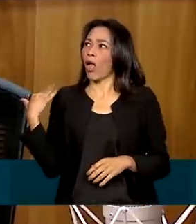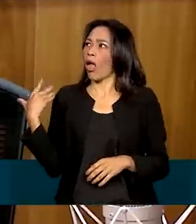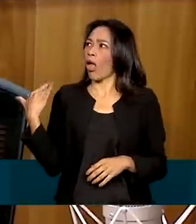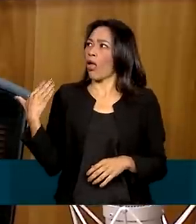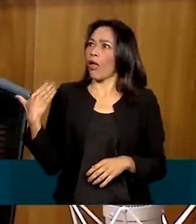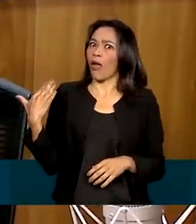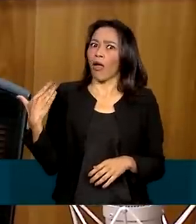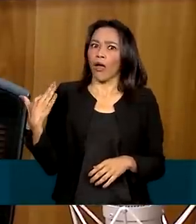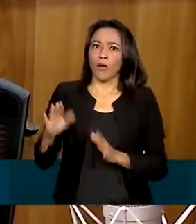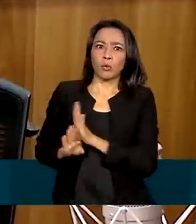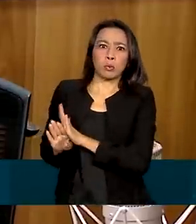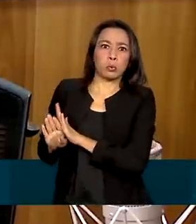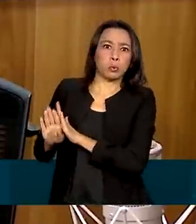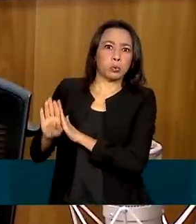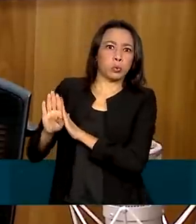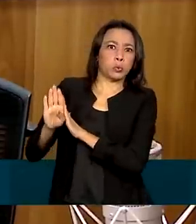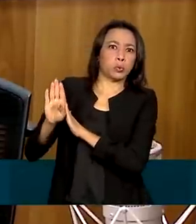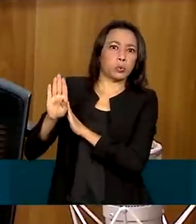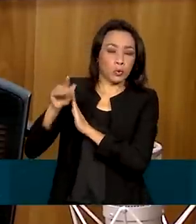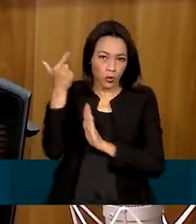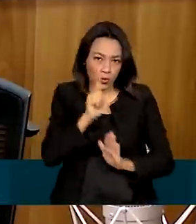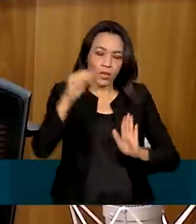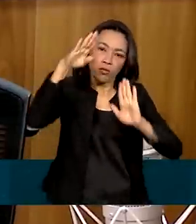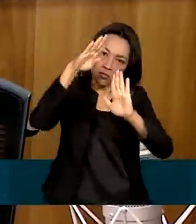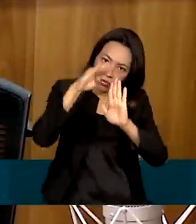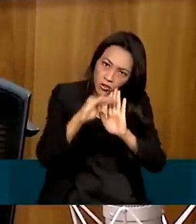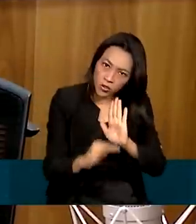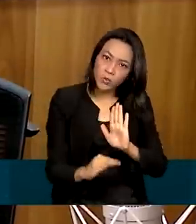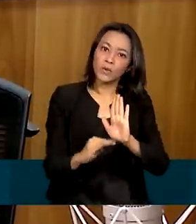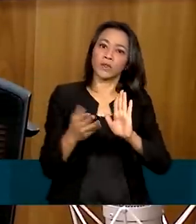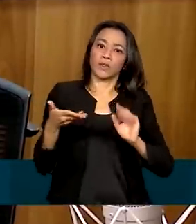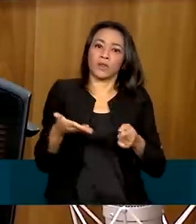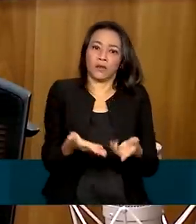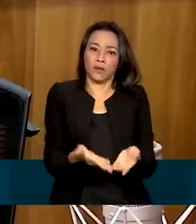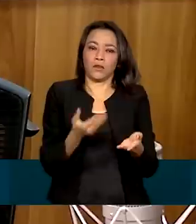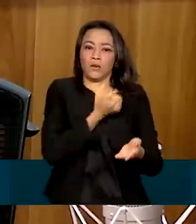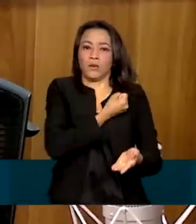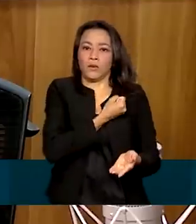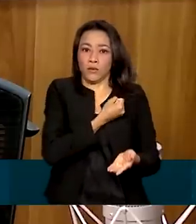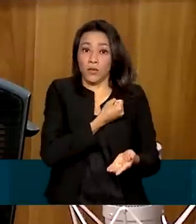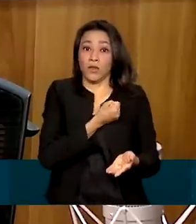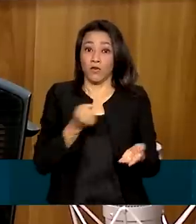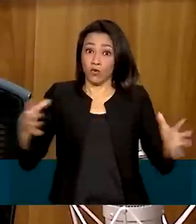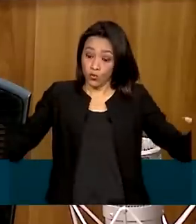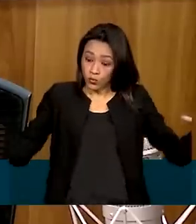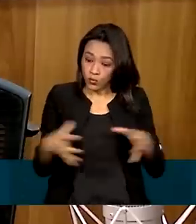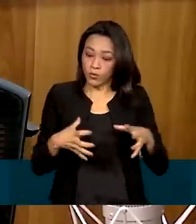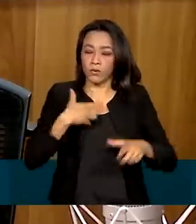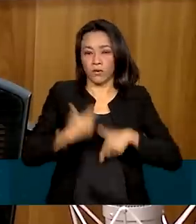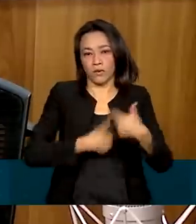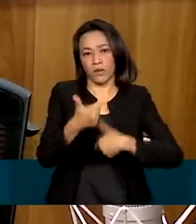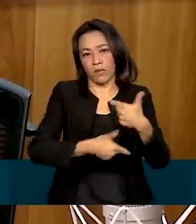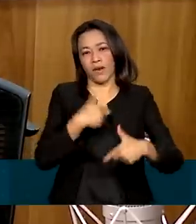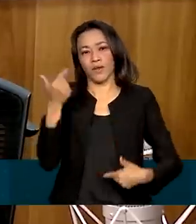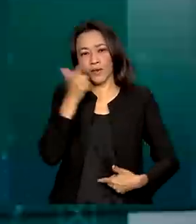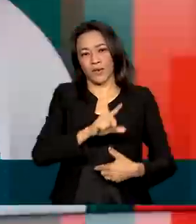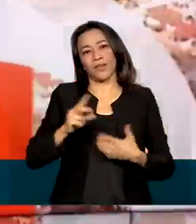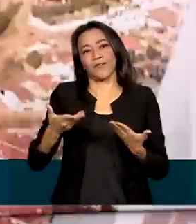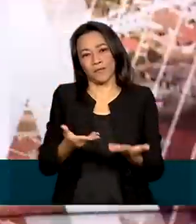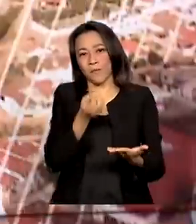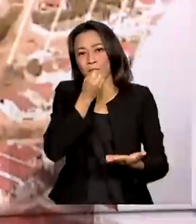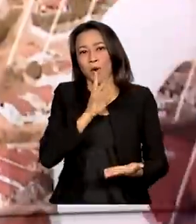alta desde 2013, nós conseguimos reverter essa sequência. Foi um trabalho conjunto, de forma integrada, que trouxe esse resultado.